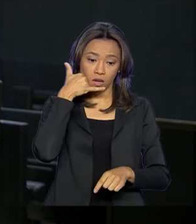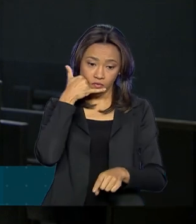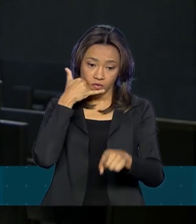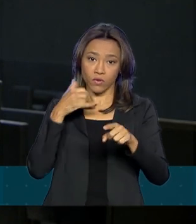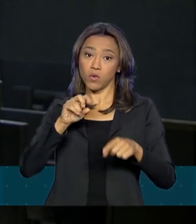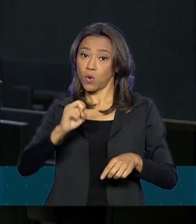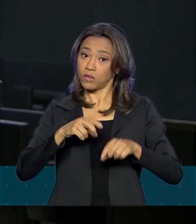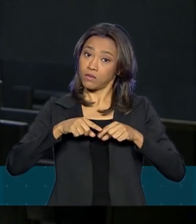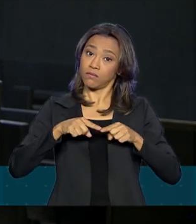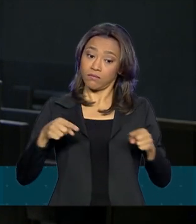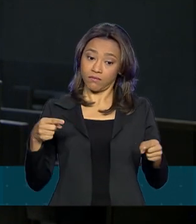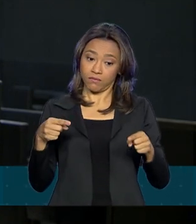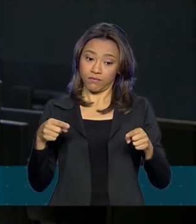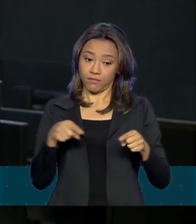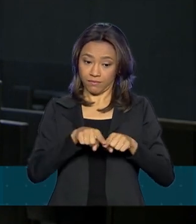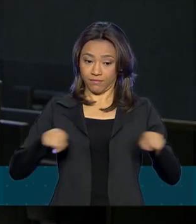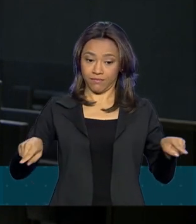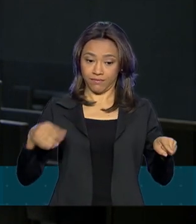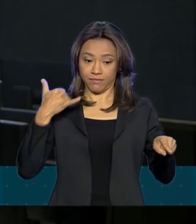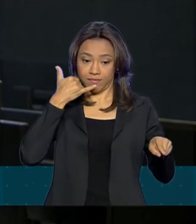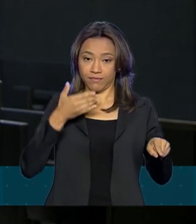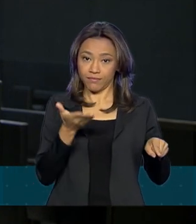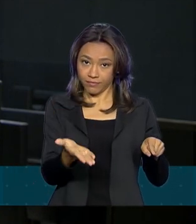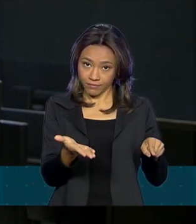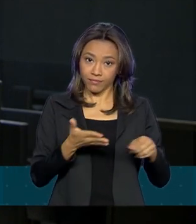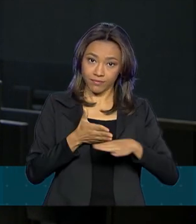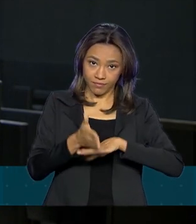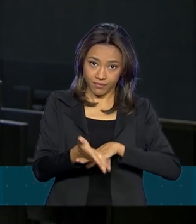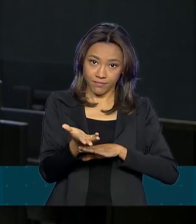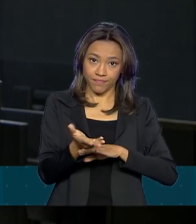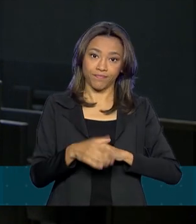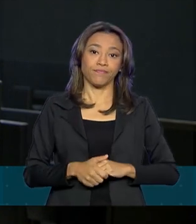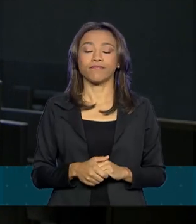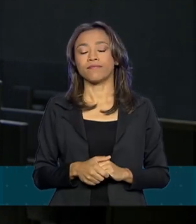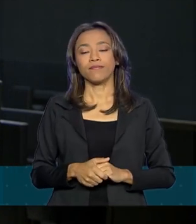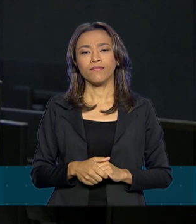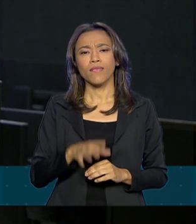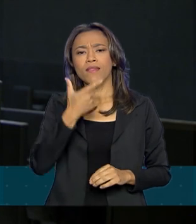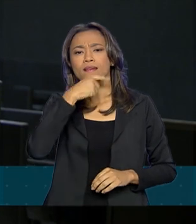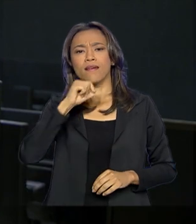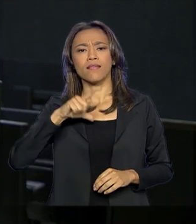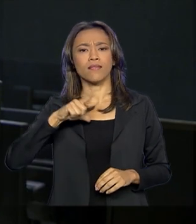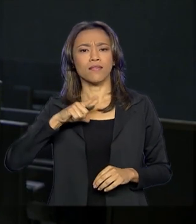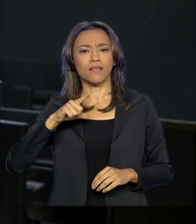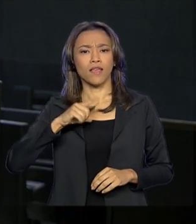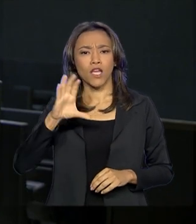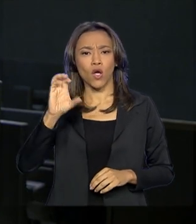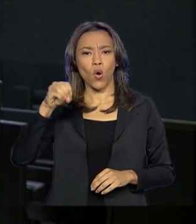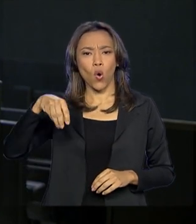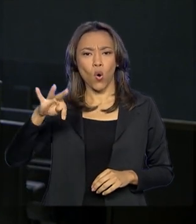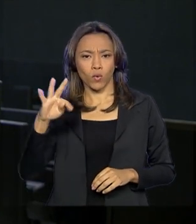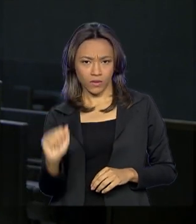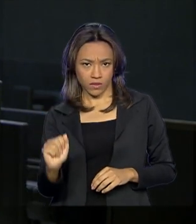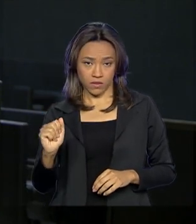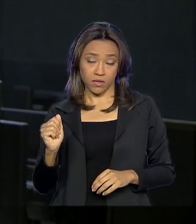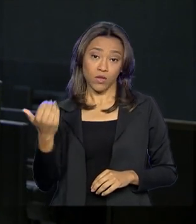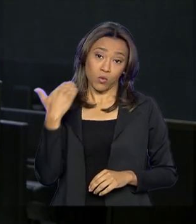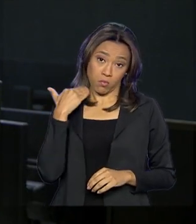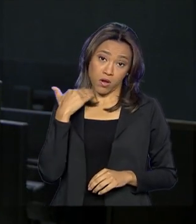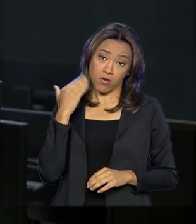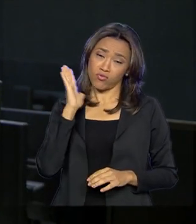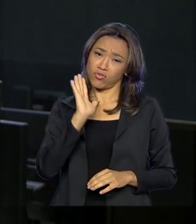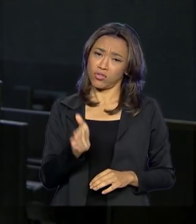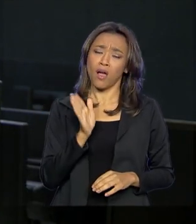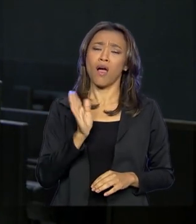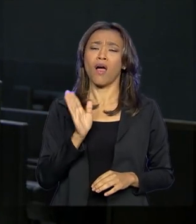0800 726 0207. Quem tem conta individual na Caixa Econômica Federal já está